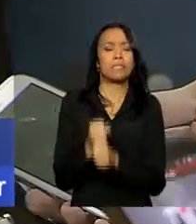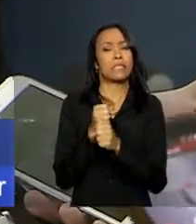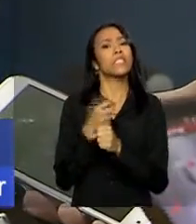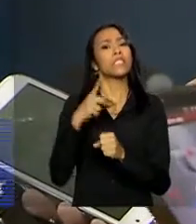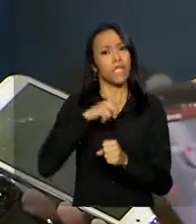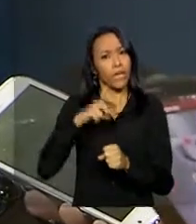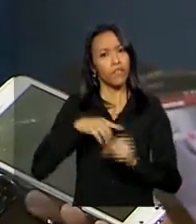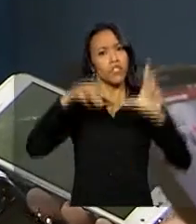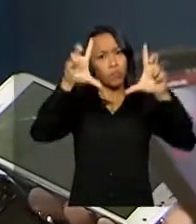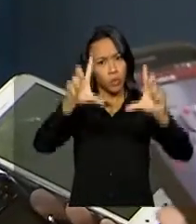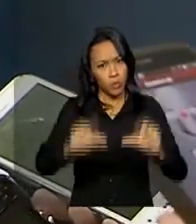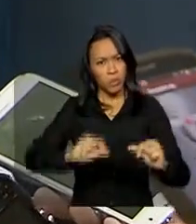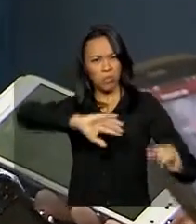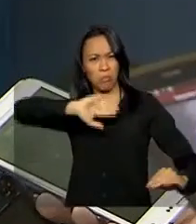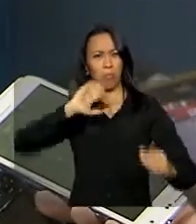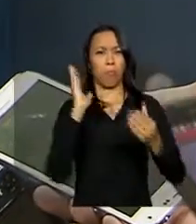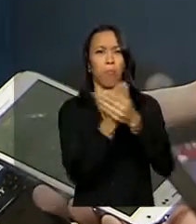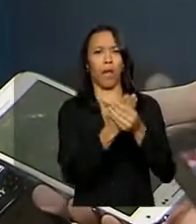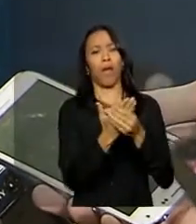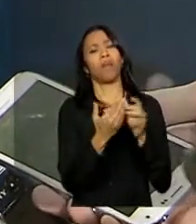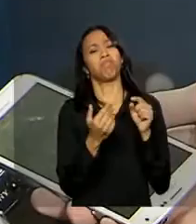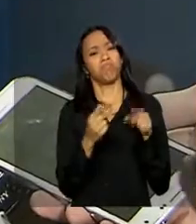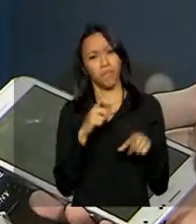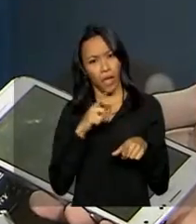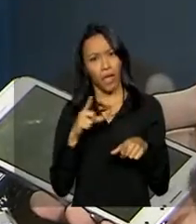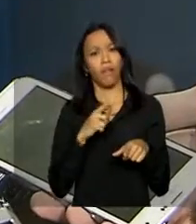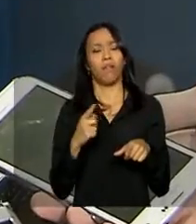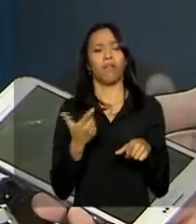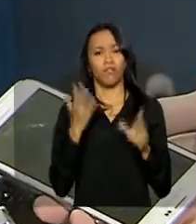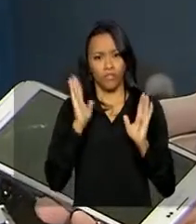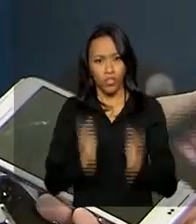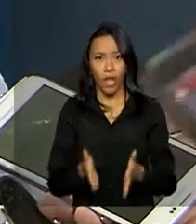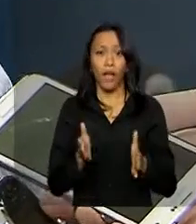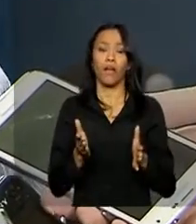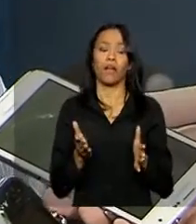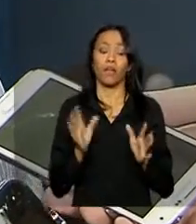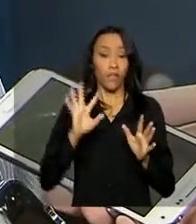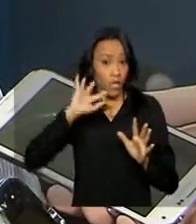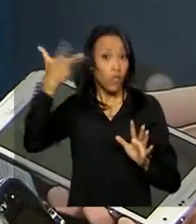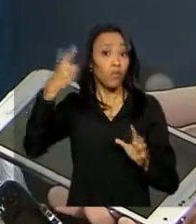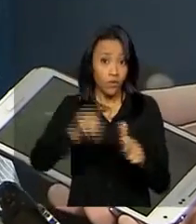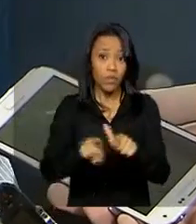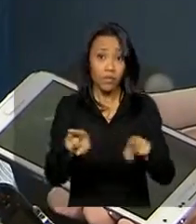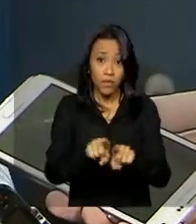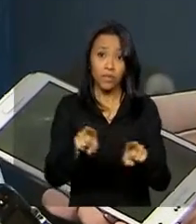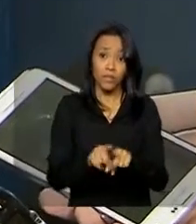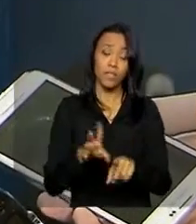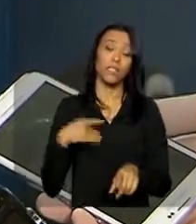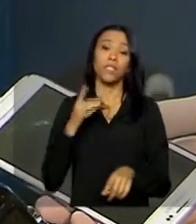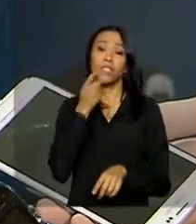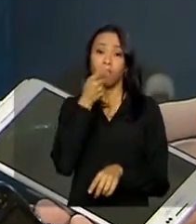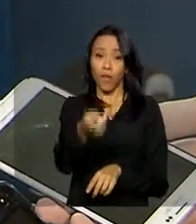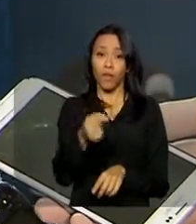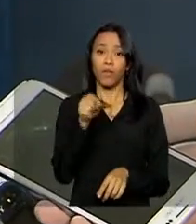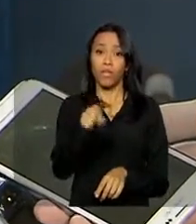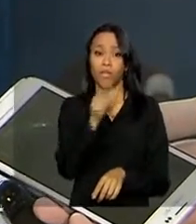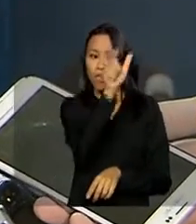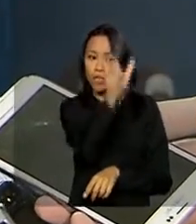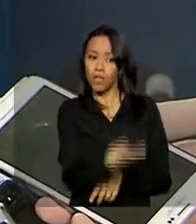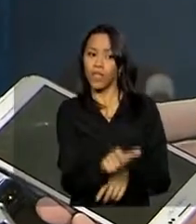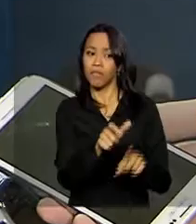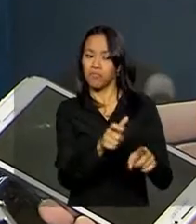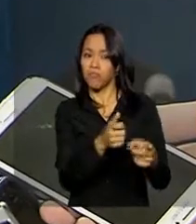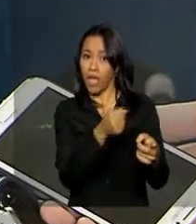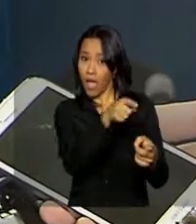diminuição de ações iniciadas com ações finalizadas. E eles imputam na área de consumidor ao